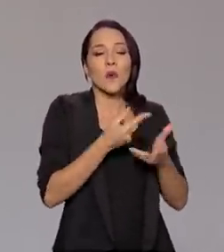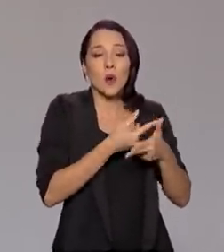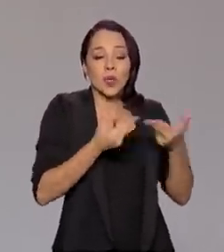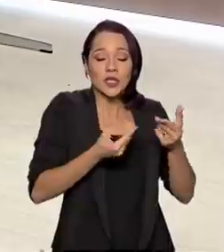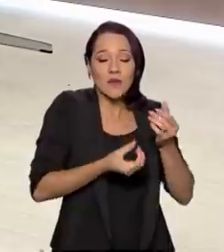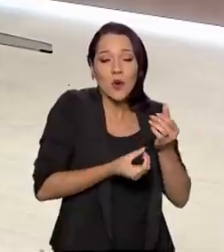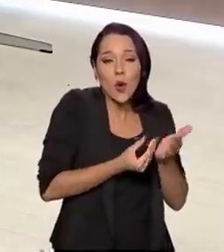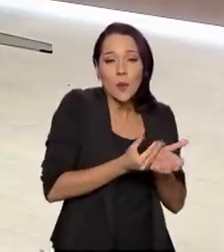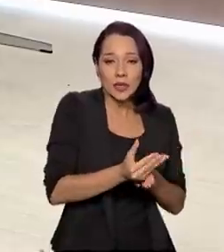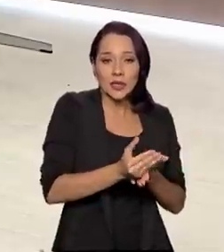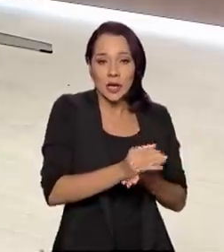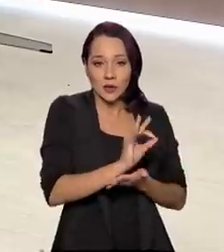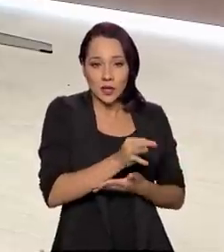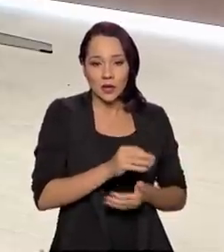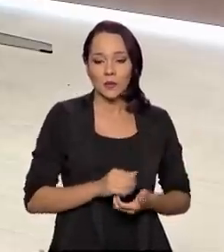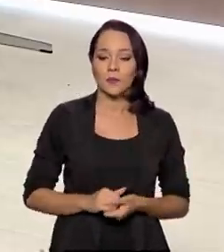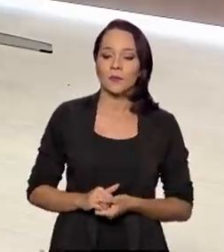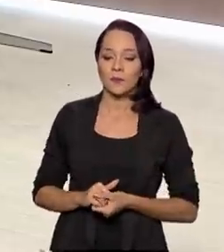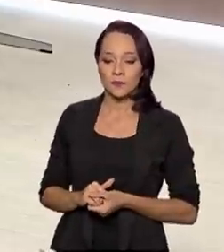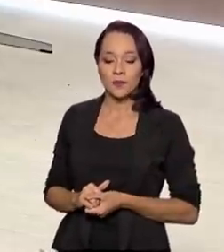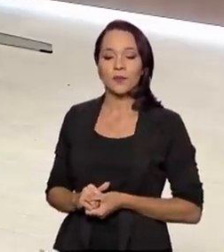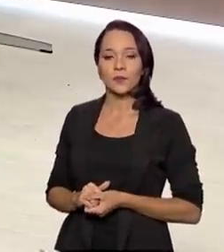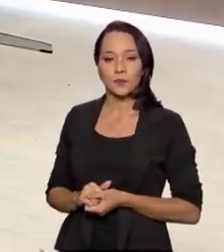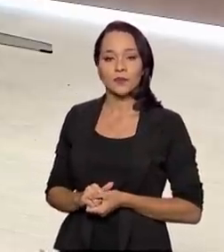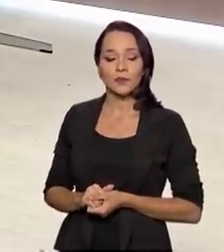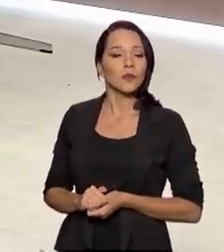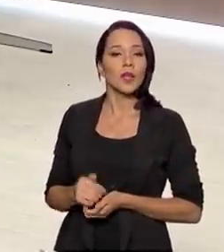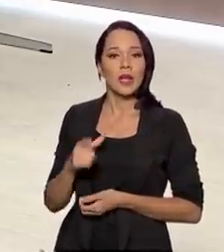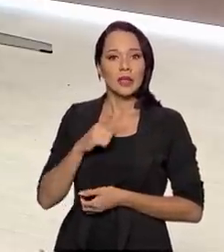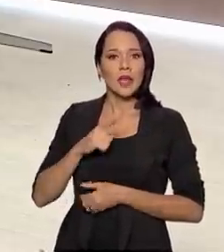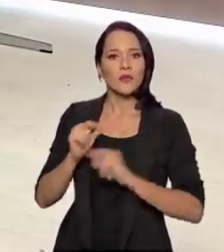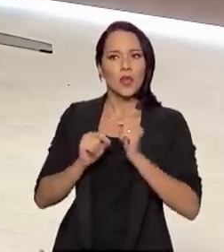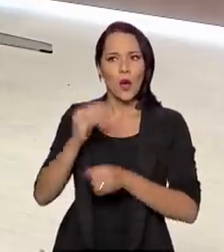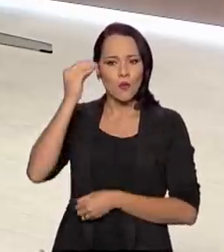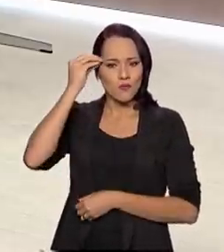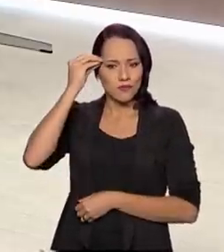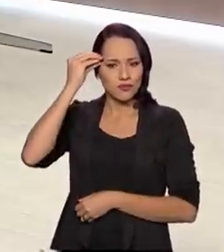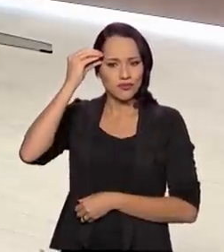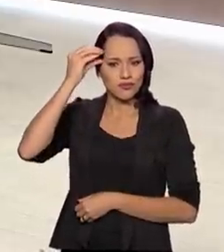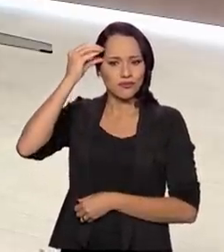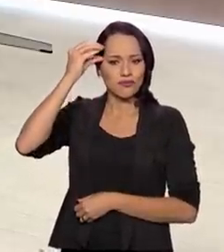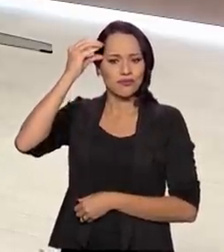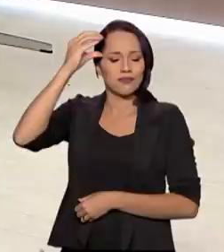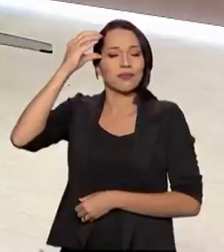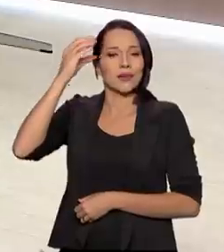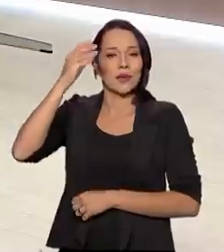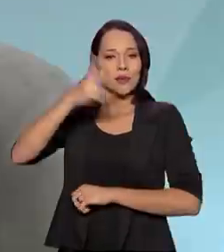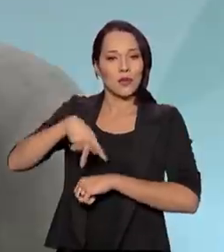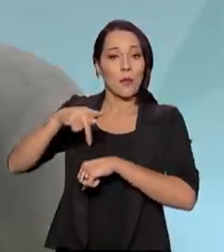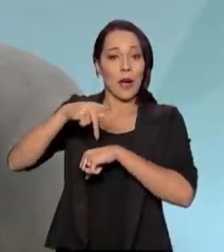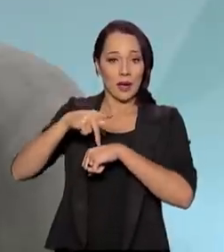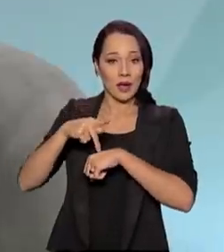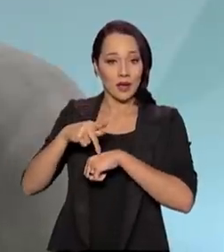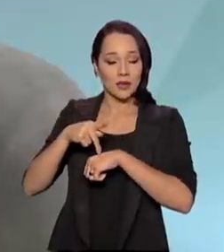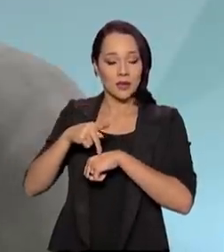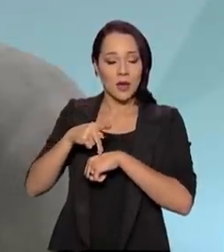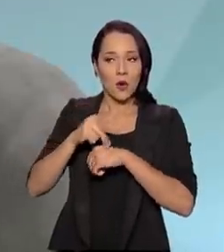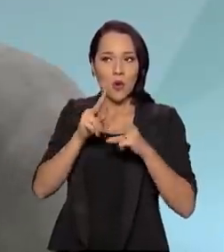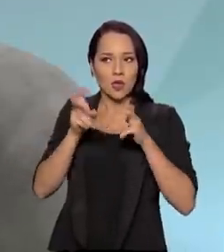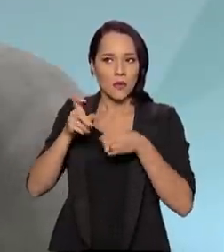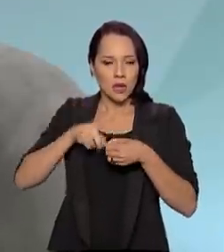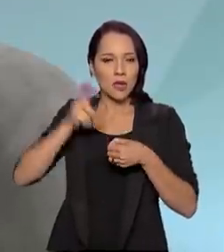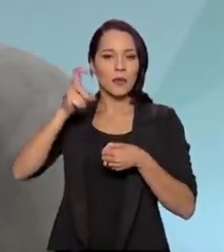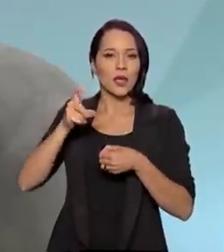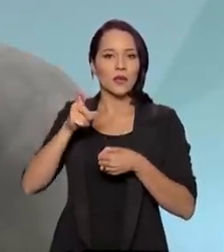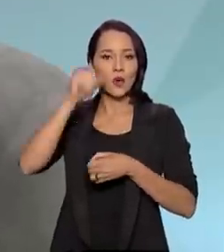surgindo ali. É, houve um amadurecimento do país em relação à independência. O